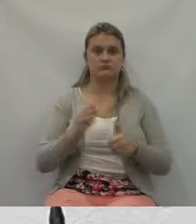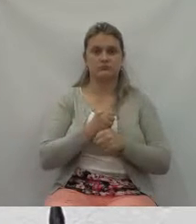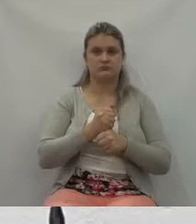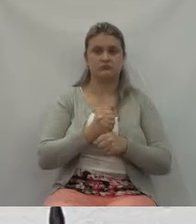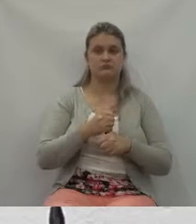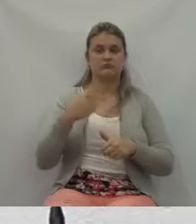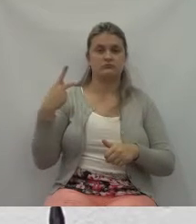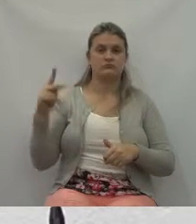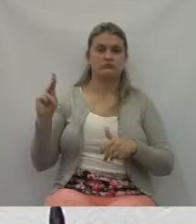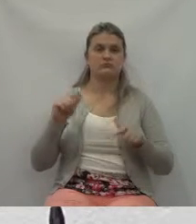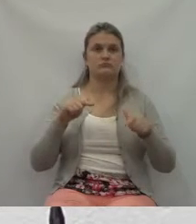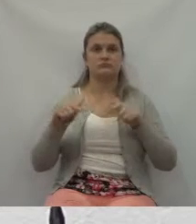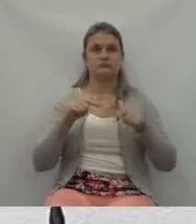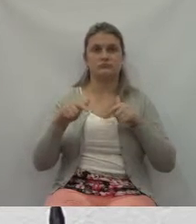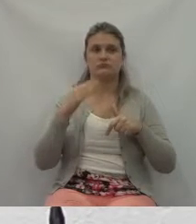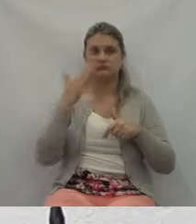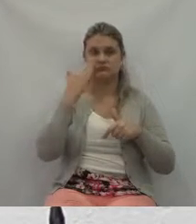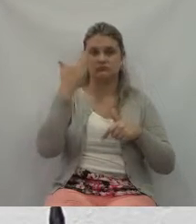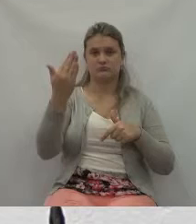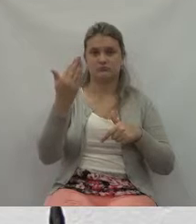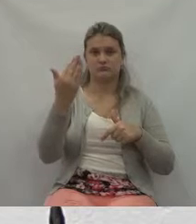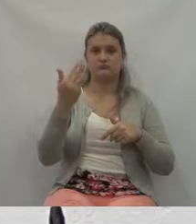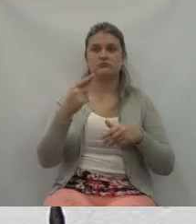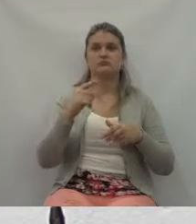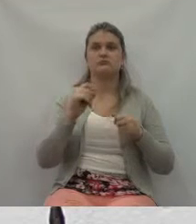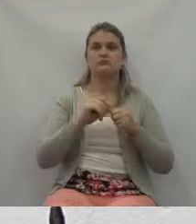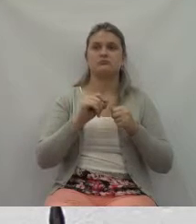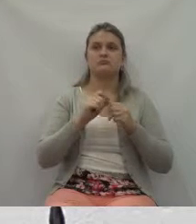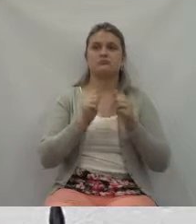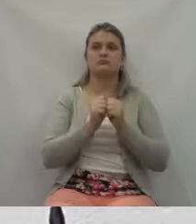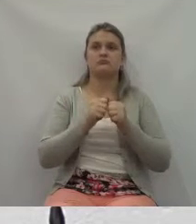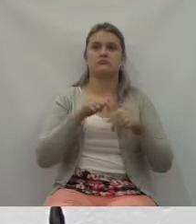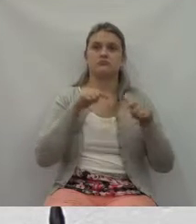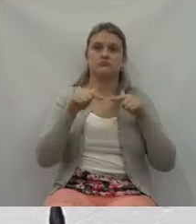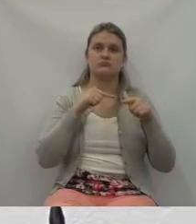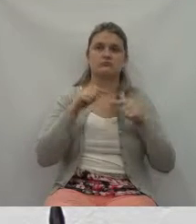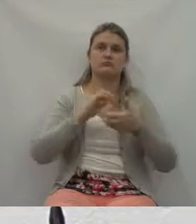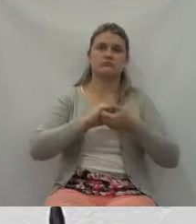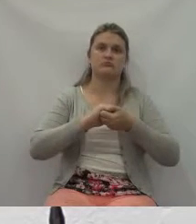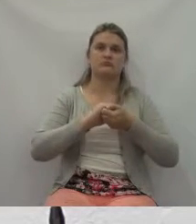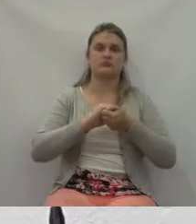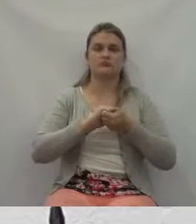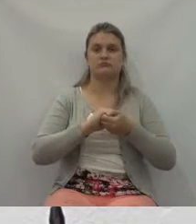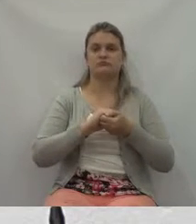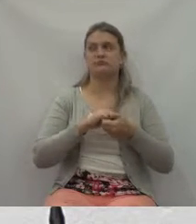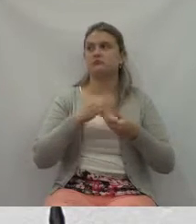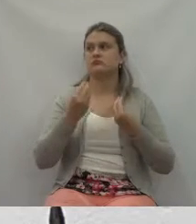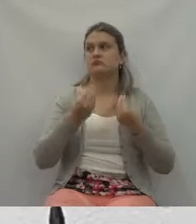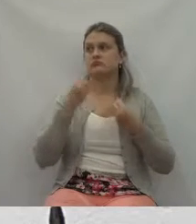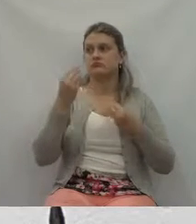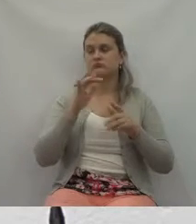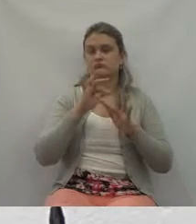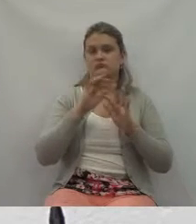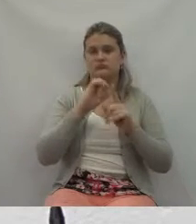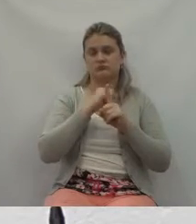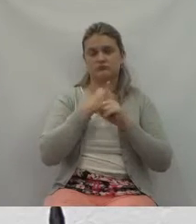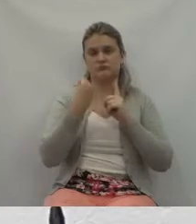à delegacia e esse envolvimento teu com a sociedade como um todo. Então, a nossa